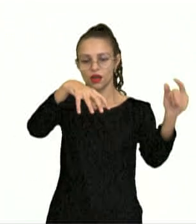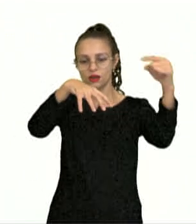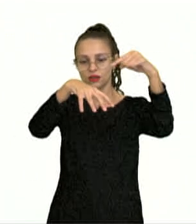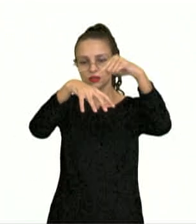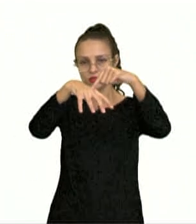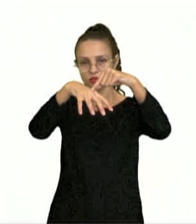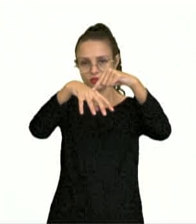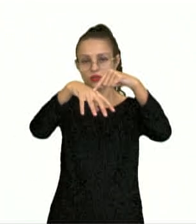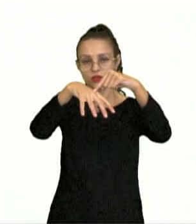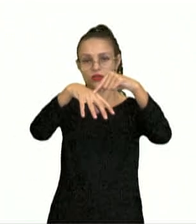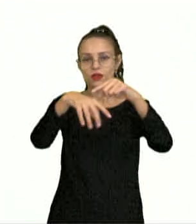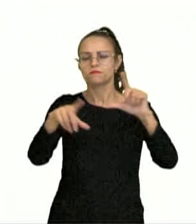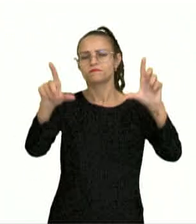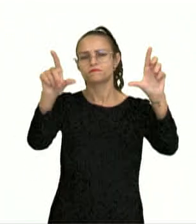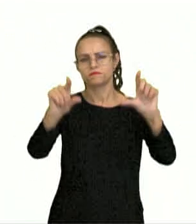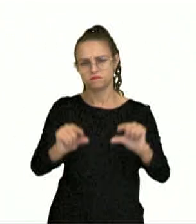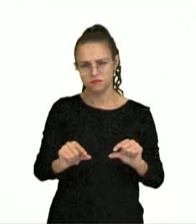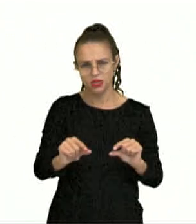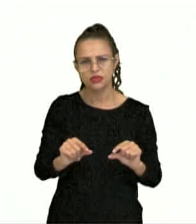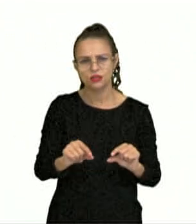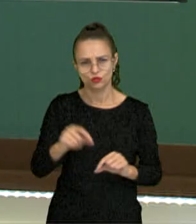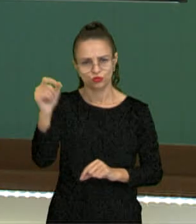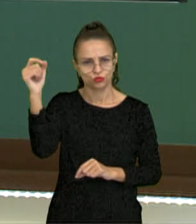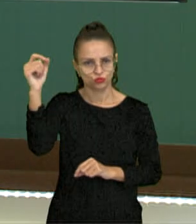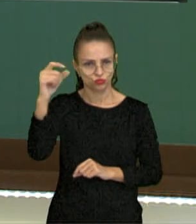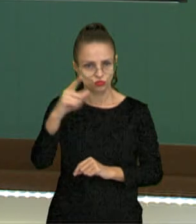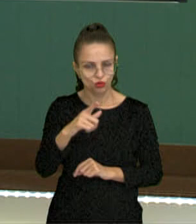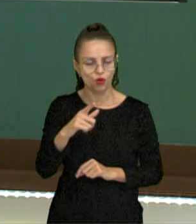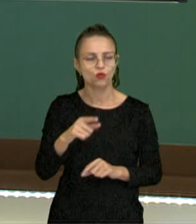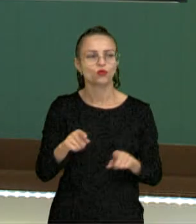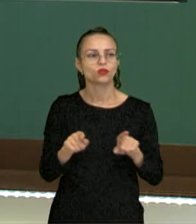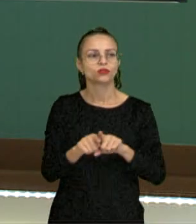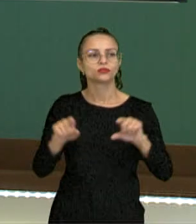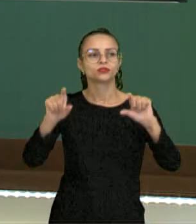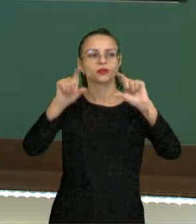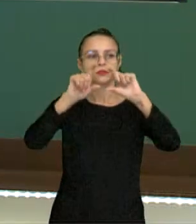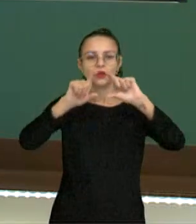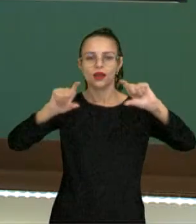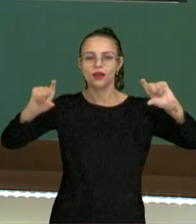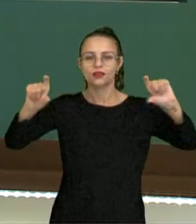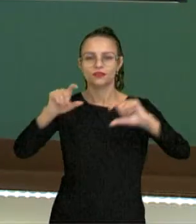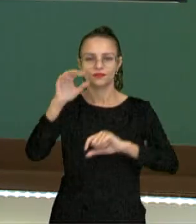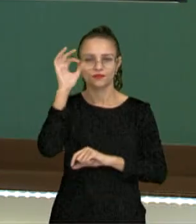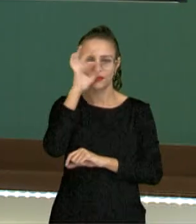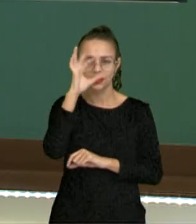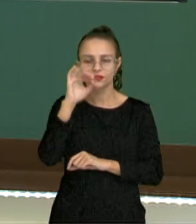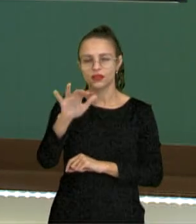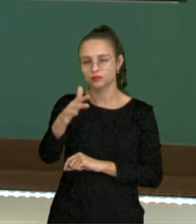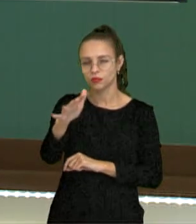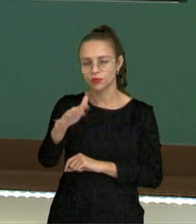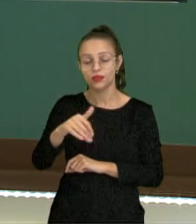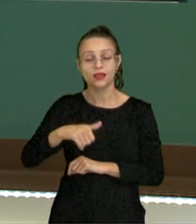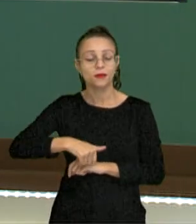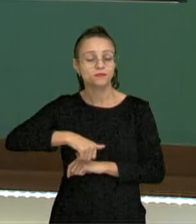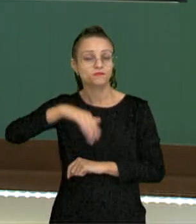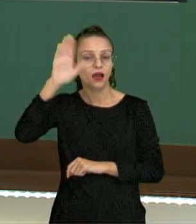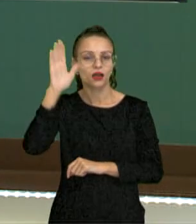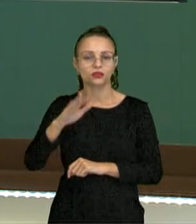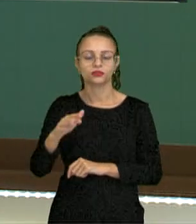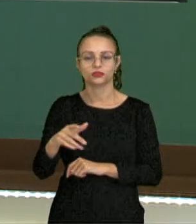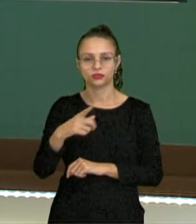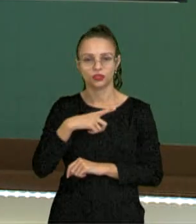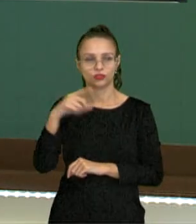pelo Sol, as zonas temperadas, que são intermediárias, e a zona mais aquecida pelo Sol, que é a zona tropical